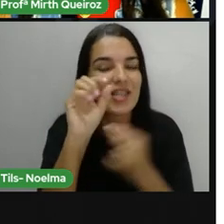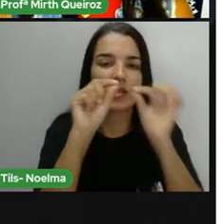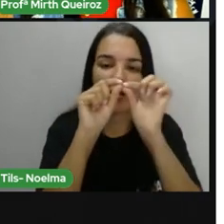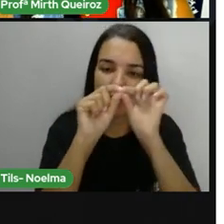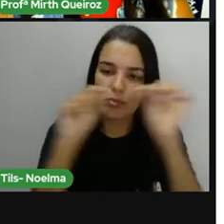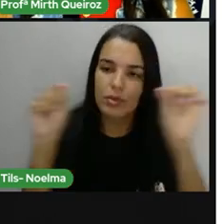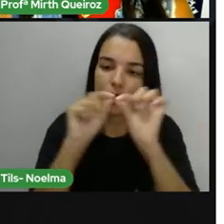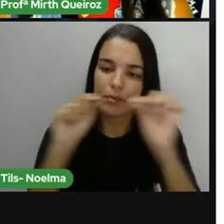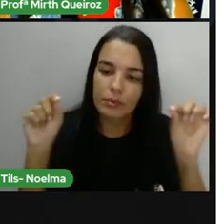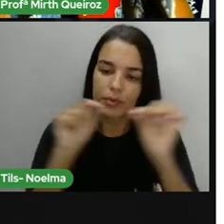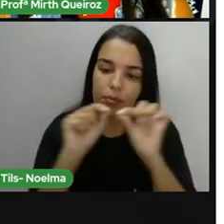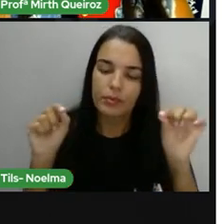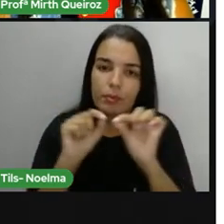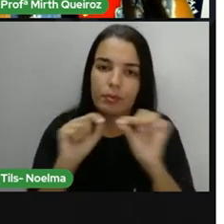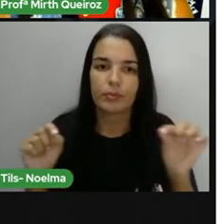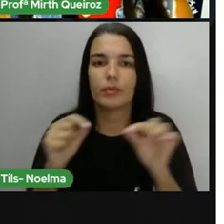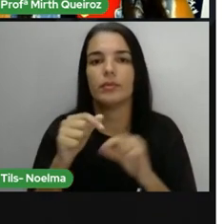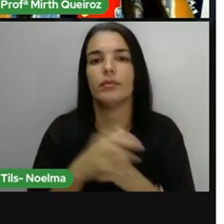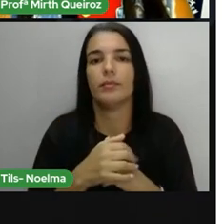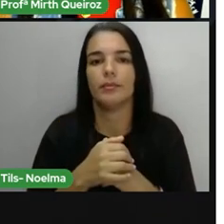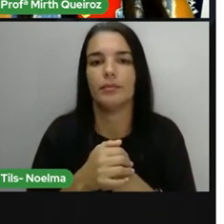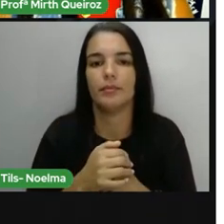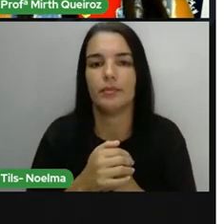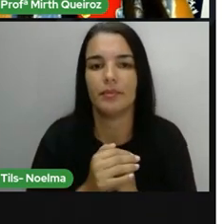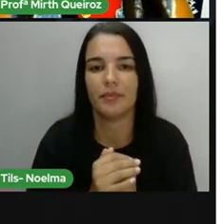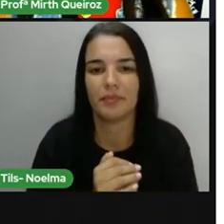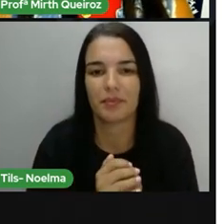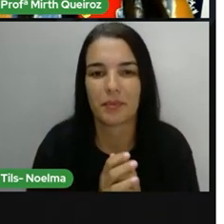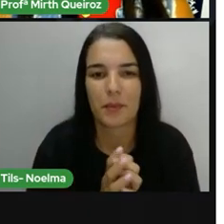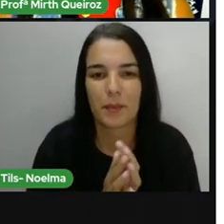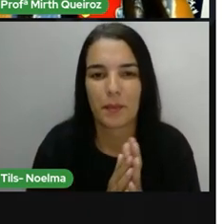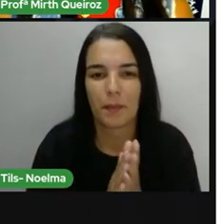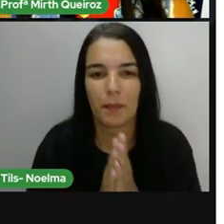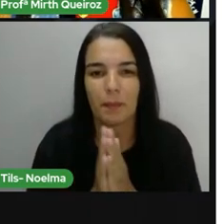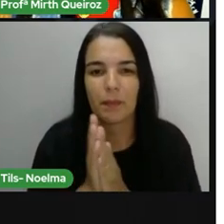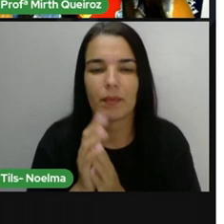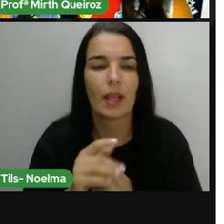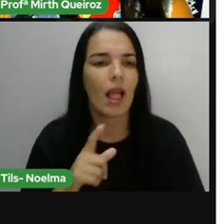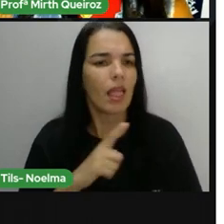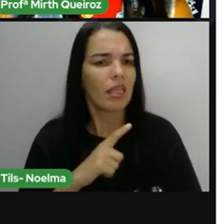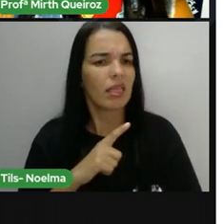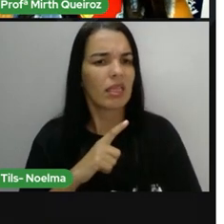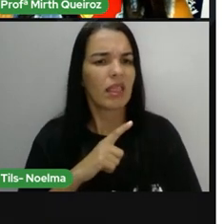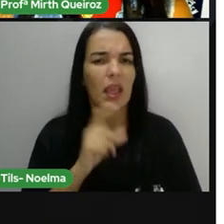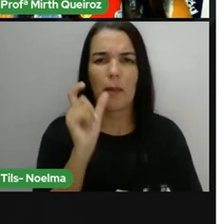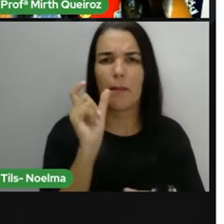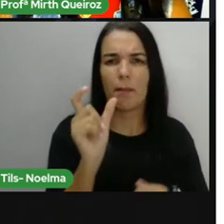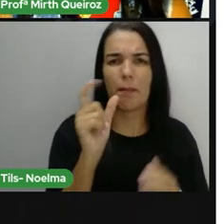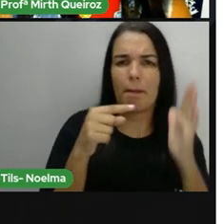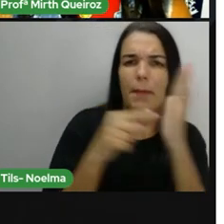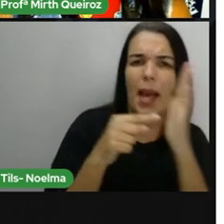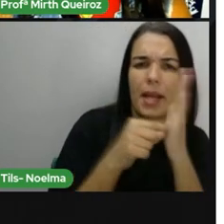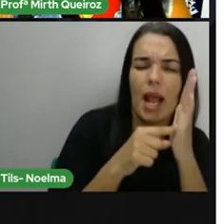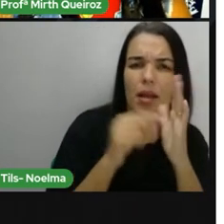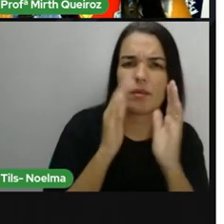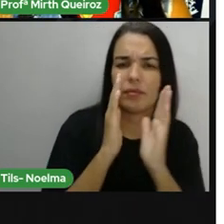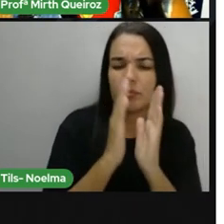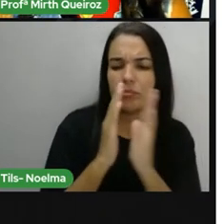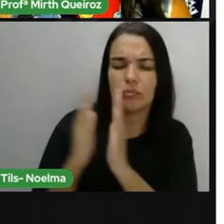nós temos aí neste poema. Poemas possuem parágrafos? Possuem, gente?